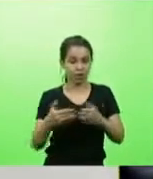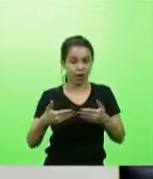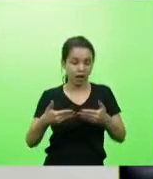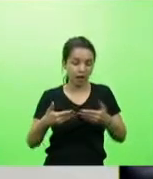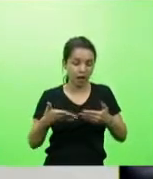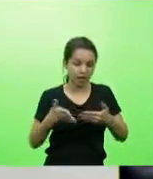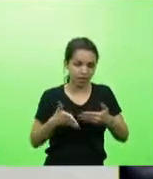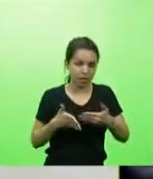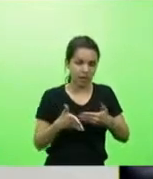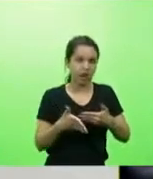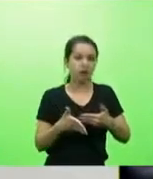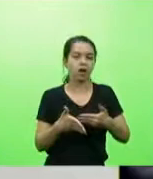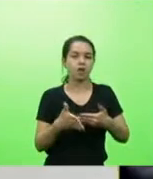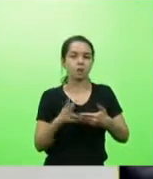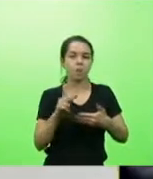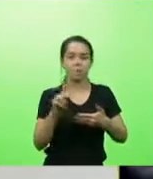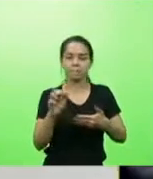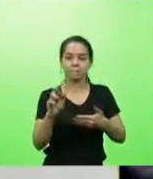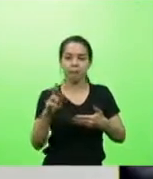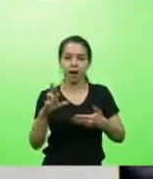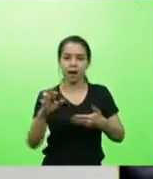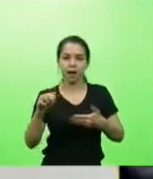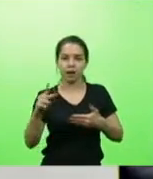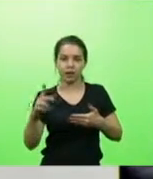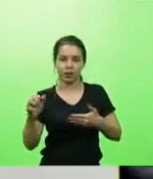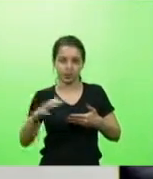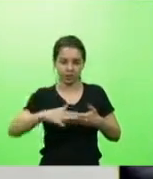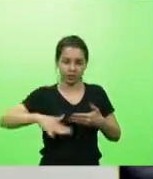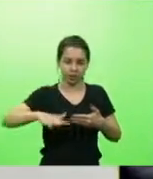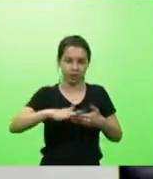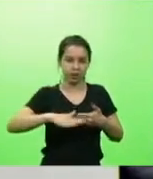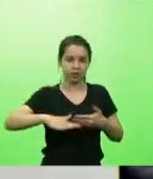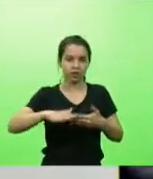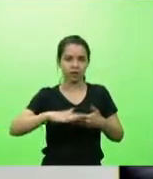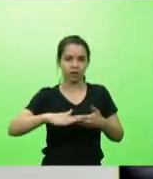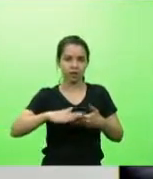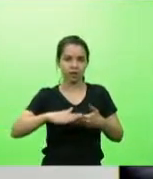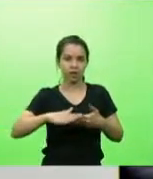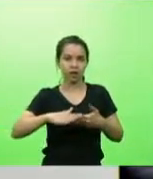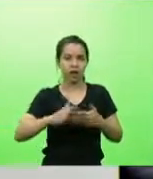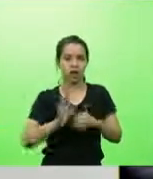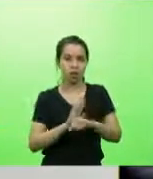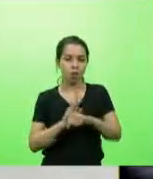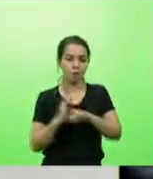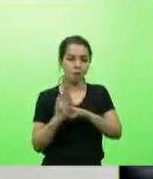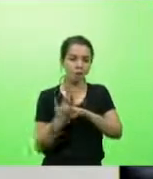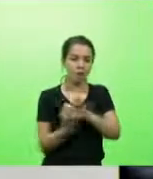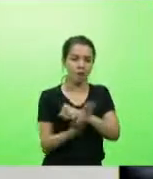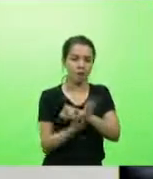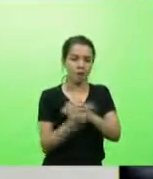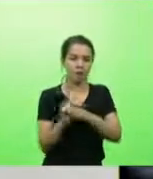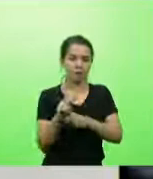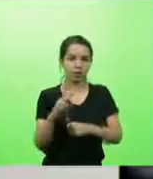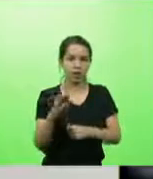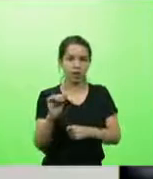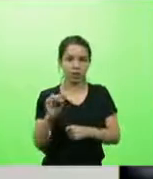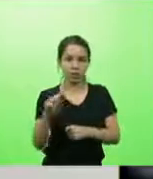que dá acesso ao bairro Bateias de Baixo, ambos no município de Campo Alegre.